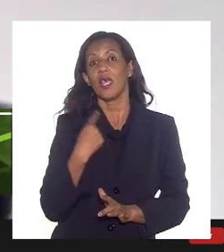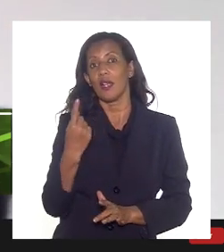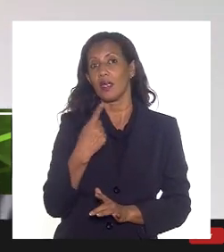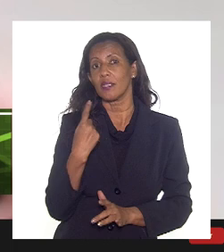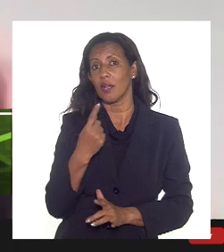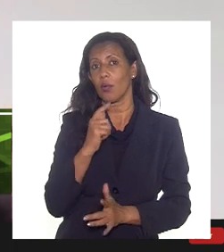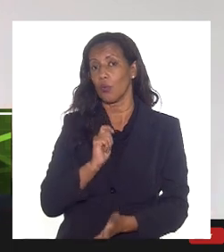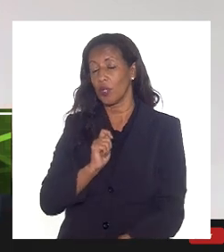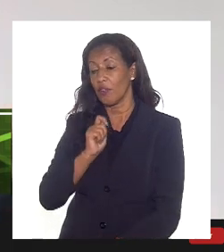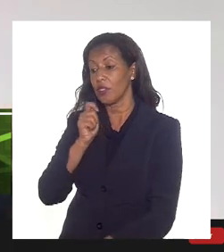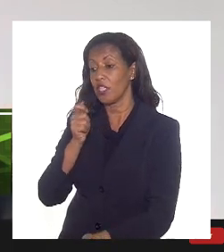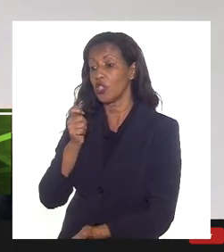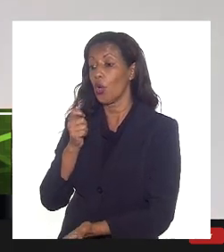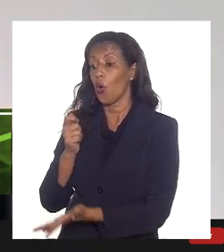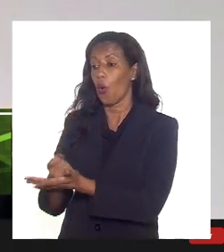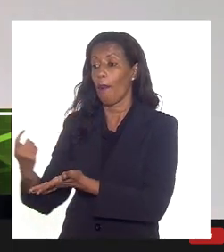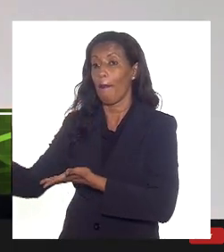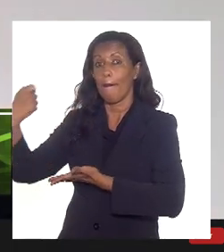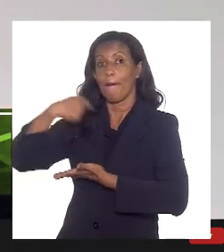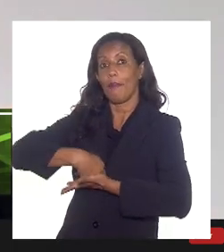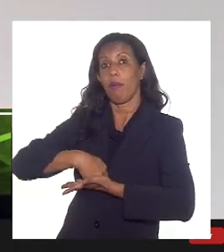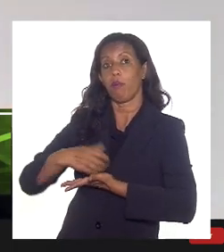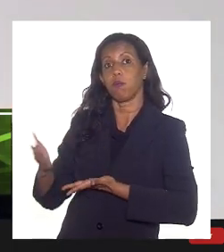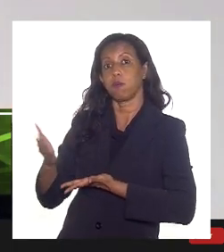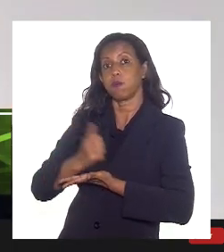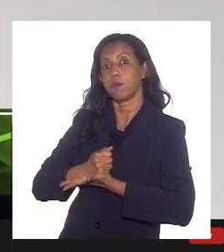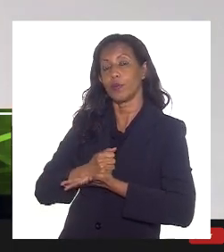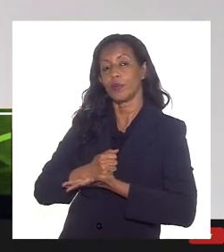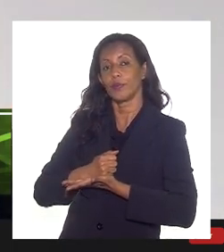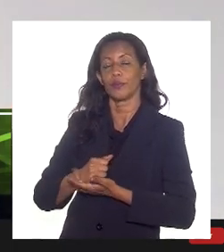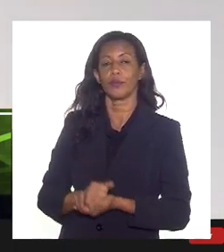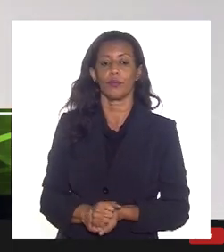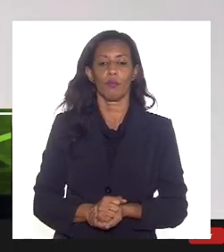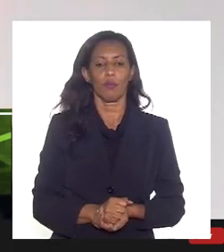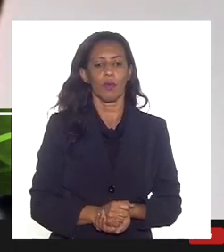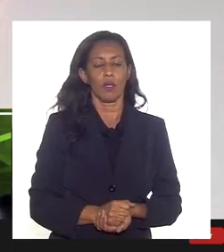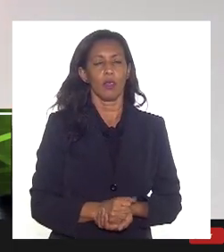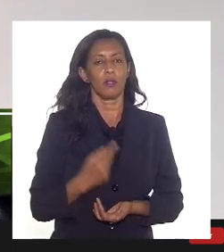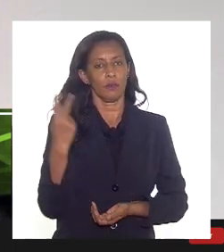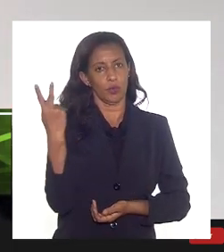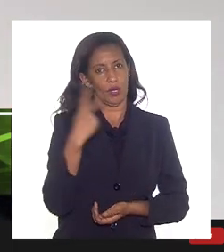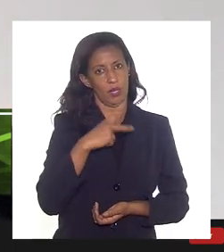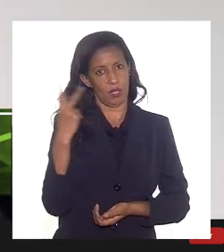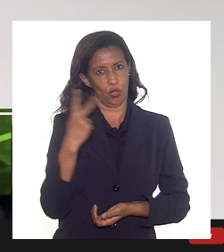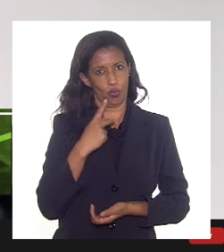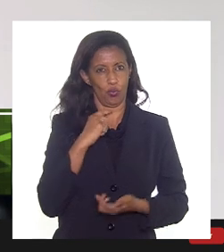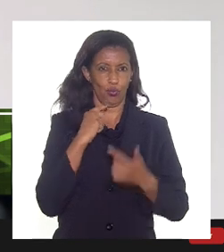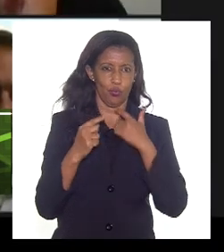fizeram e que se recebeu pode ser que tenha um encontro de contas aqui então foram só essas duas questões